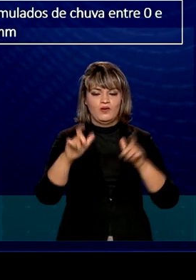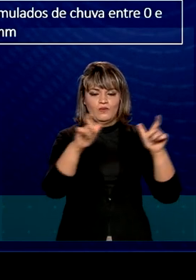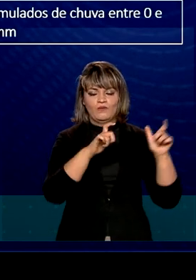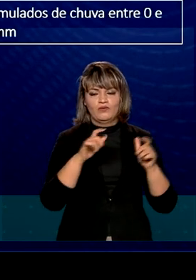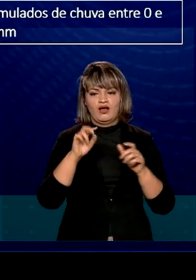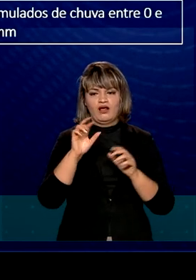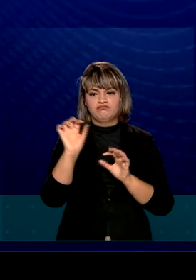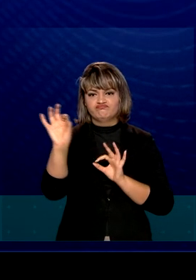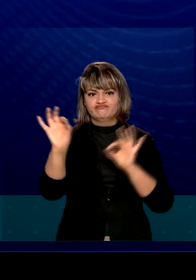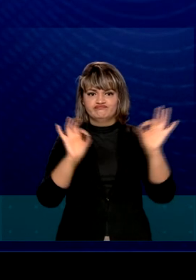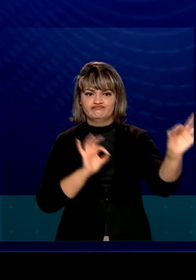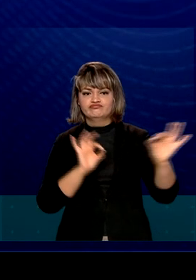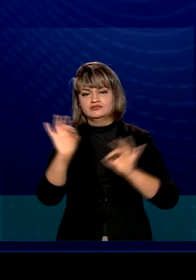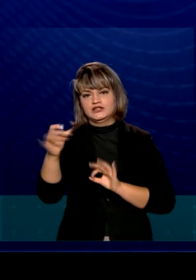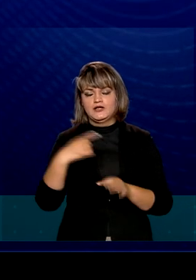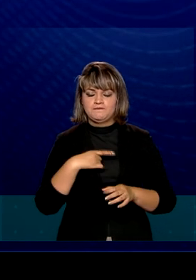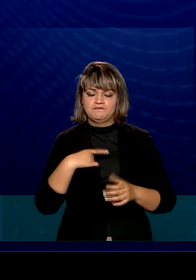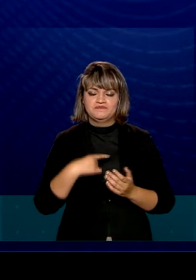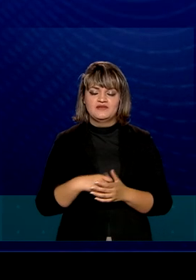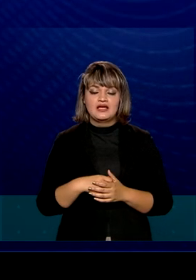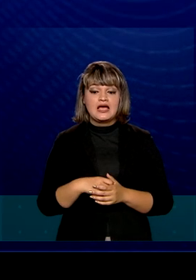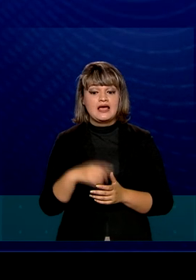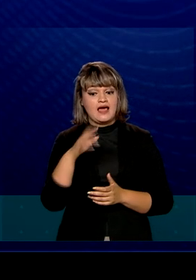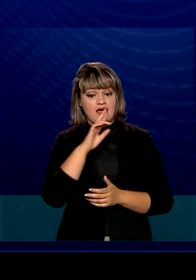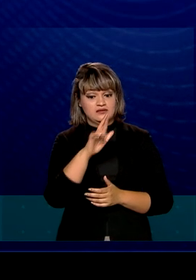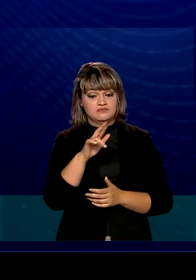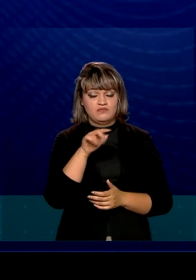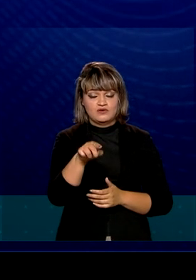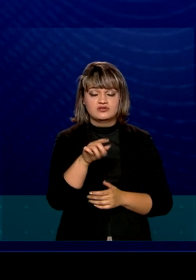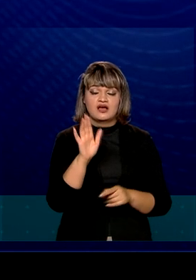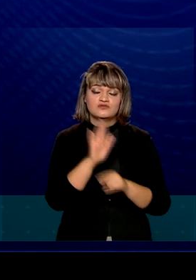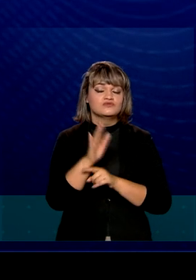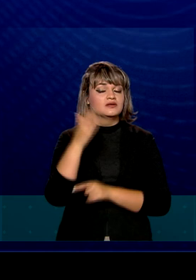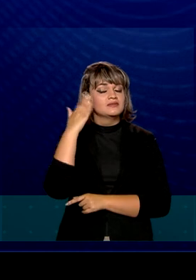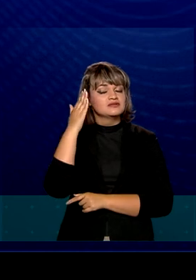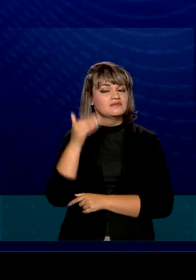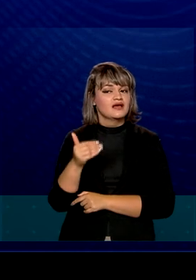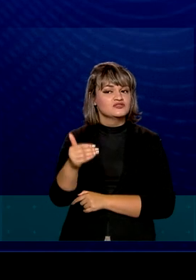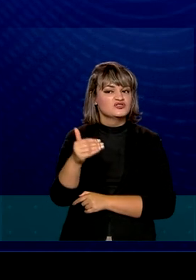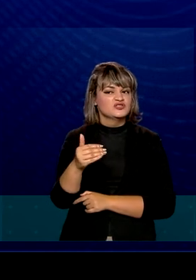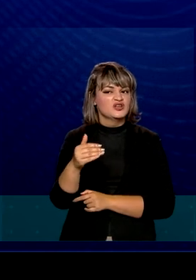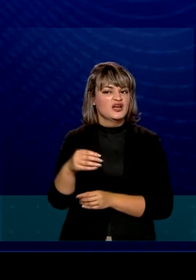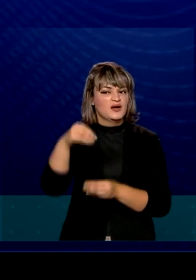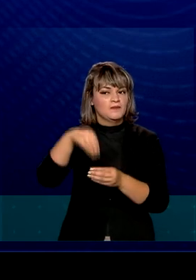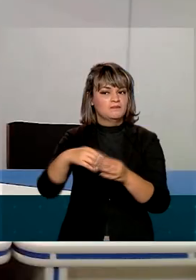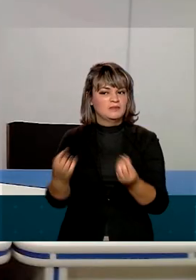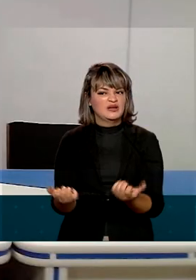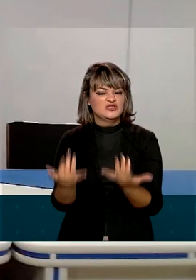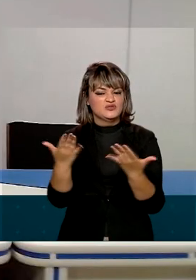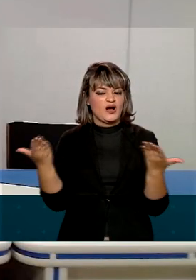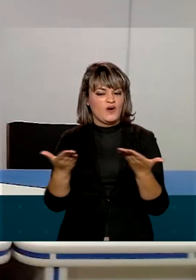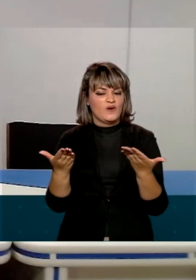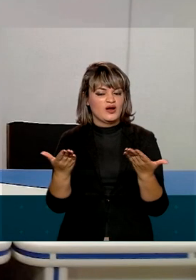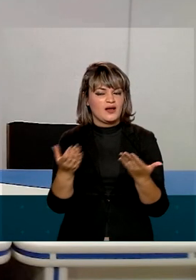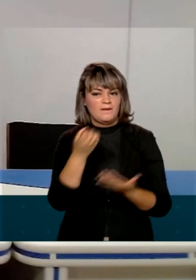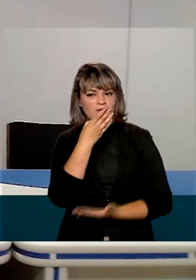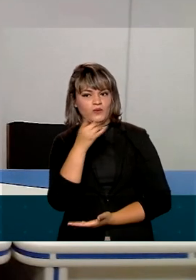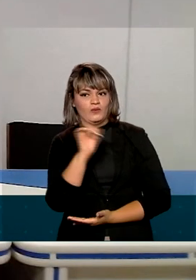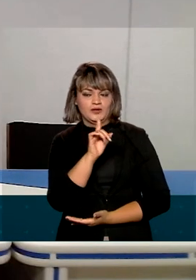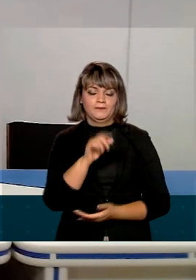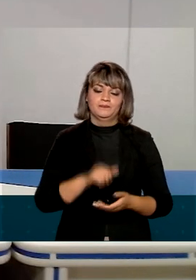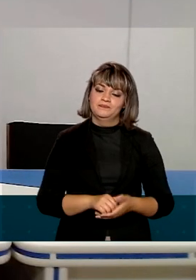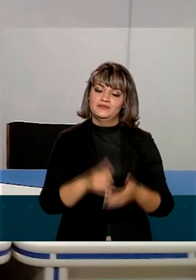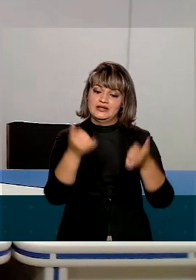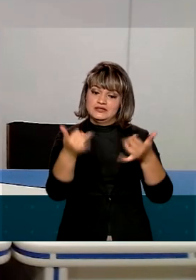específicas. Prognósticos que permitem antecipar ou atrasar o plantio da safra. Tudo isso para atender